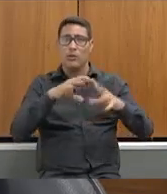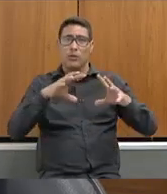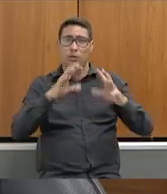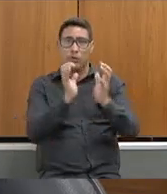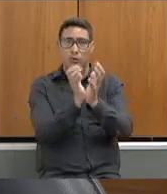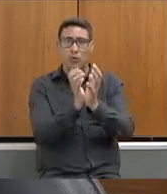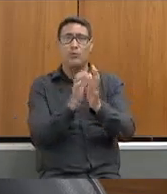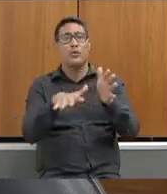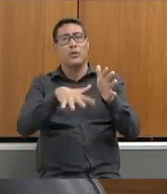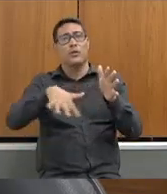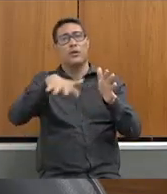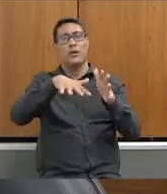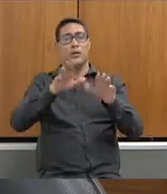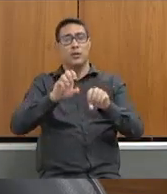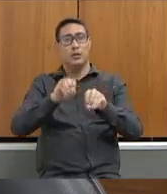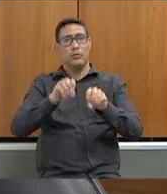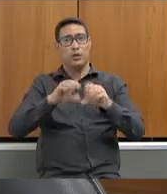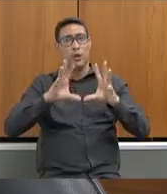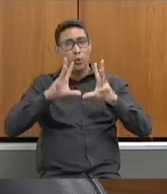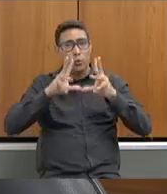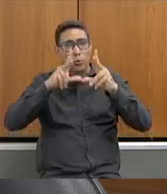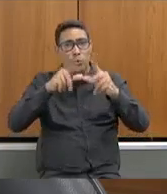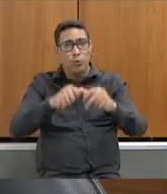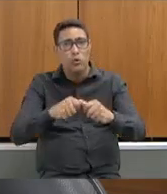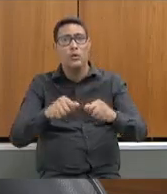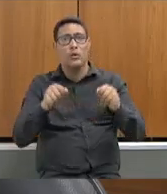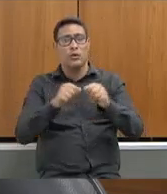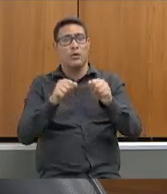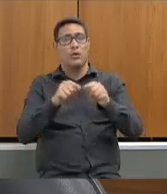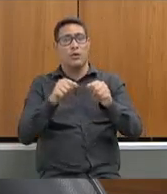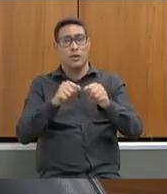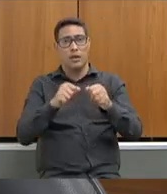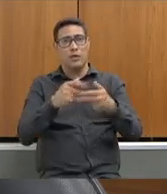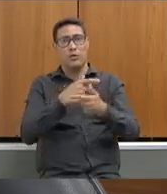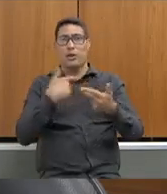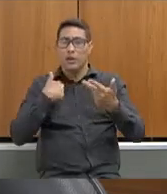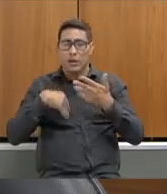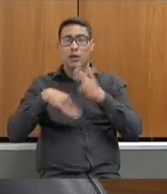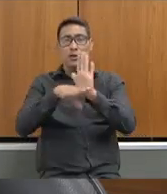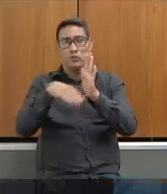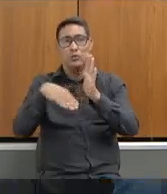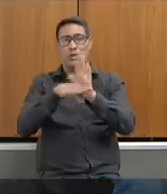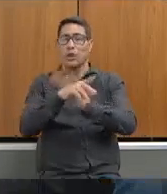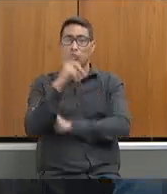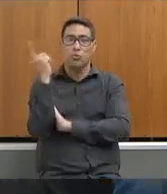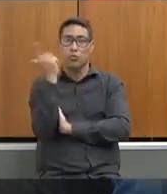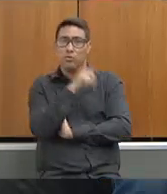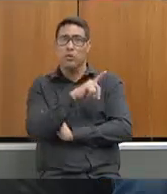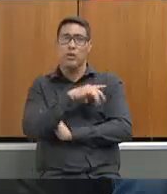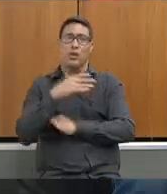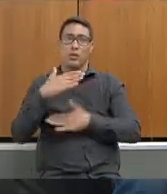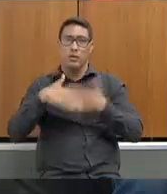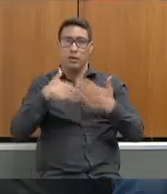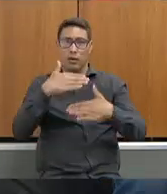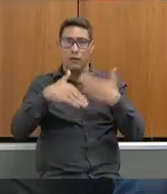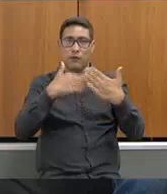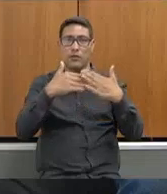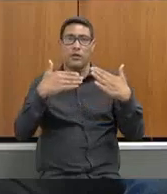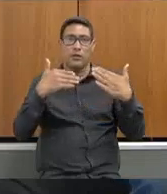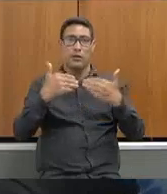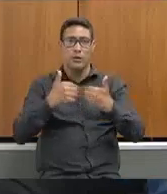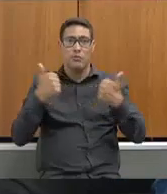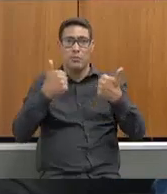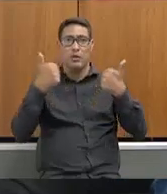educação, tudo o que vocês fizeram e contribuíram para que a gente tivesse esses avanços e essas melhorias tão